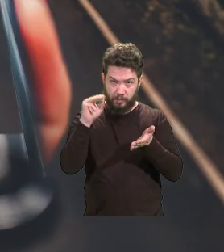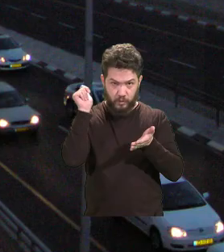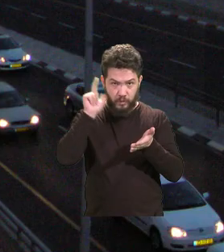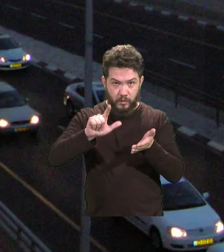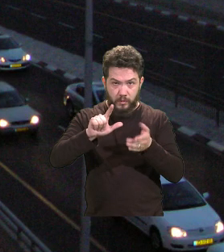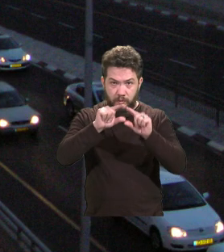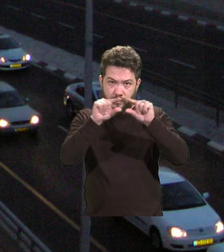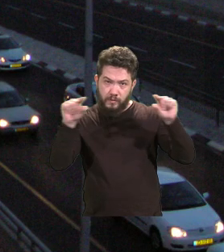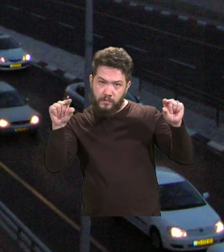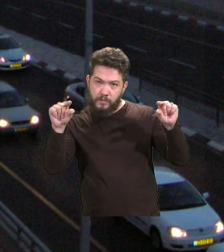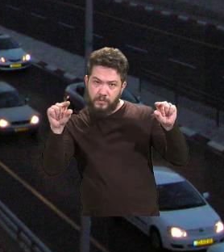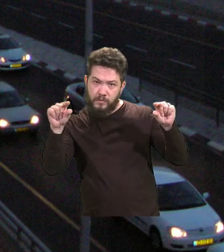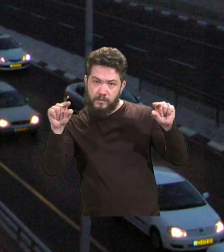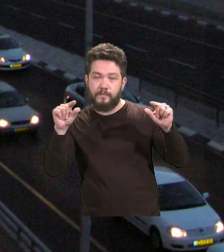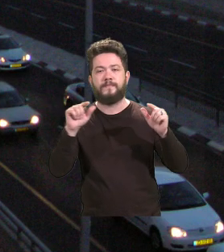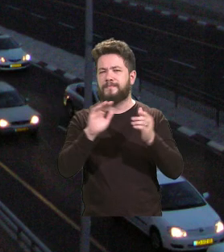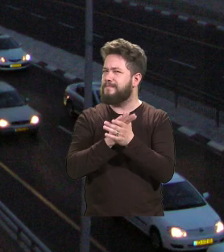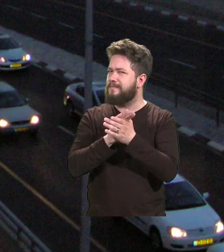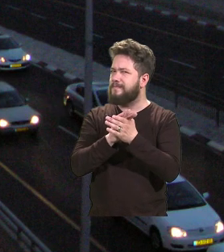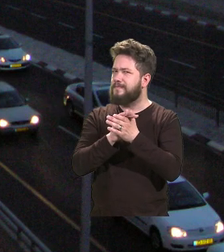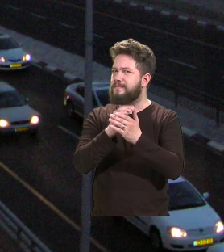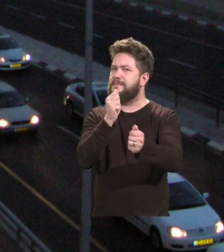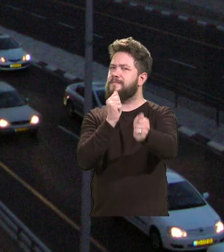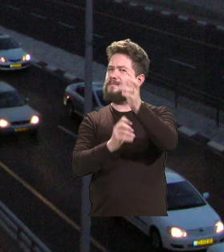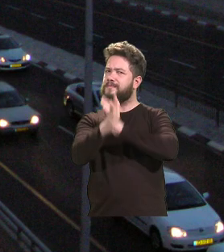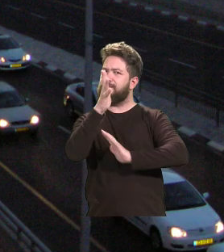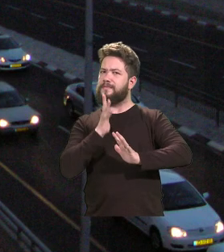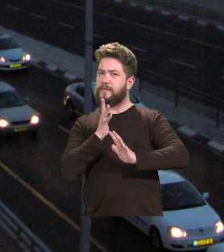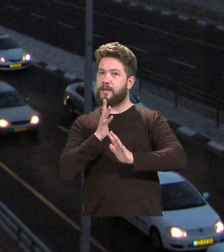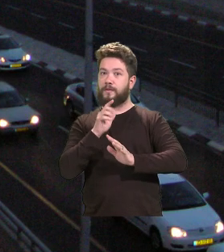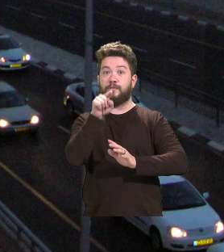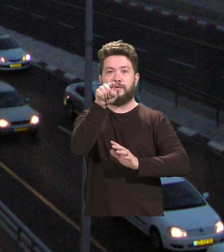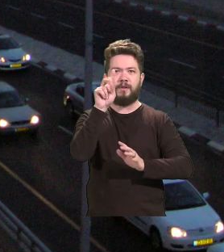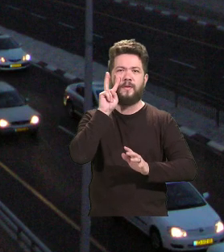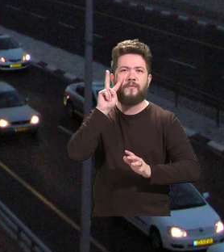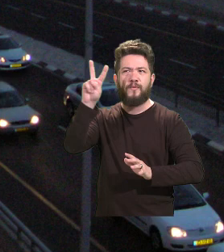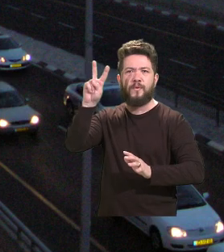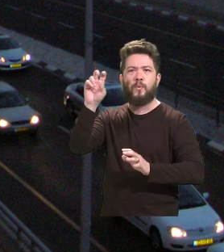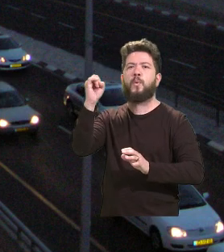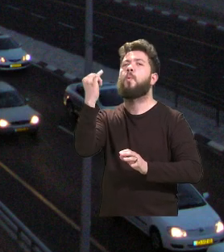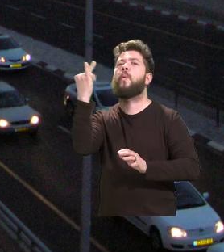Então me digam, quem viu só cinco motos?